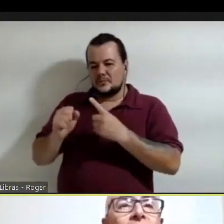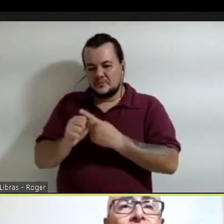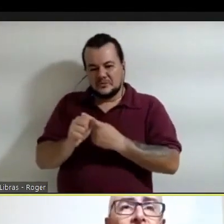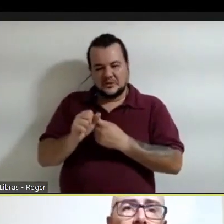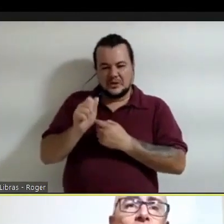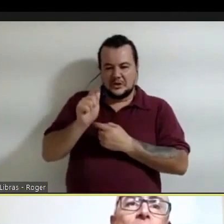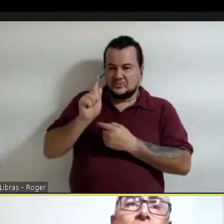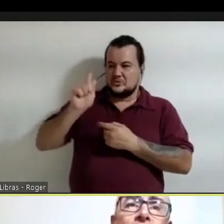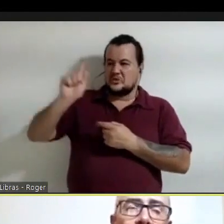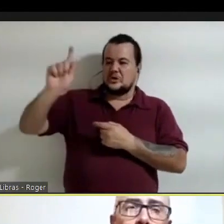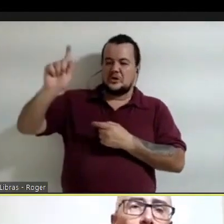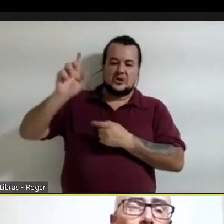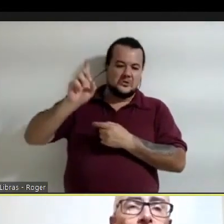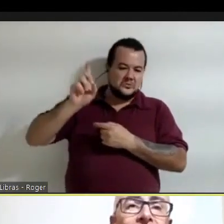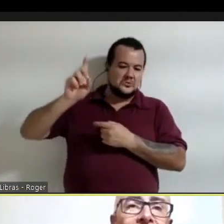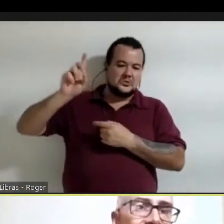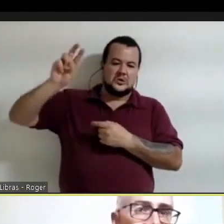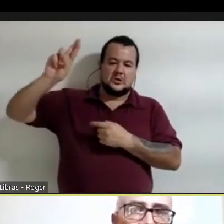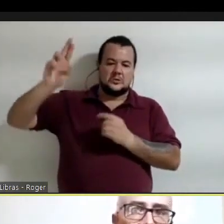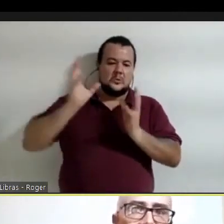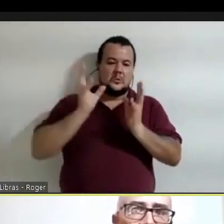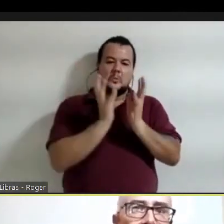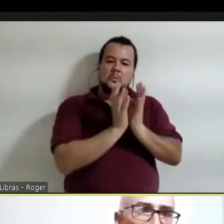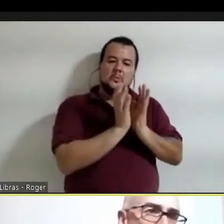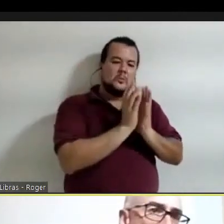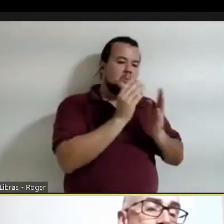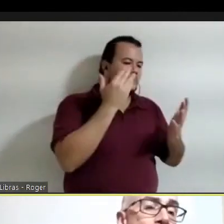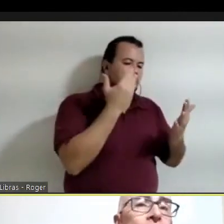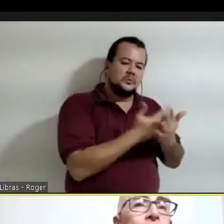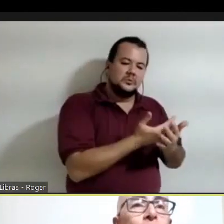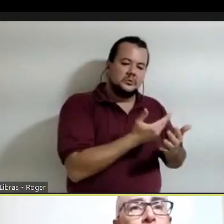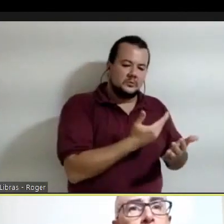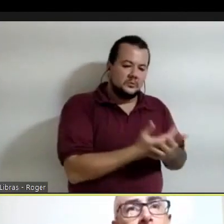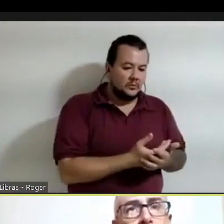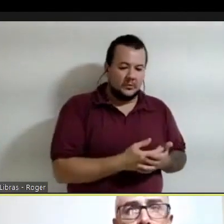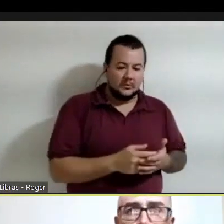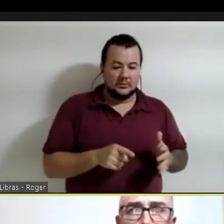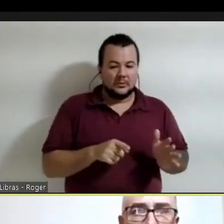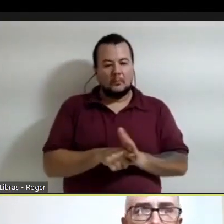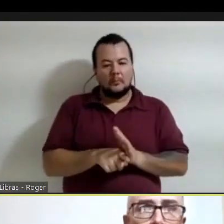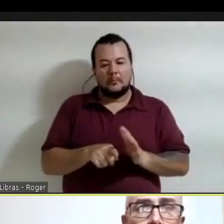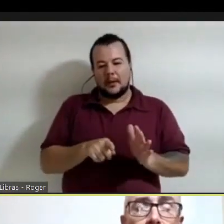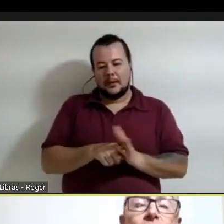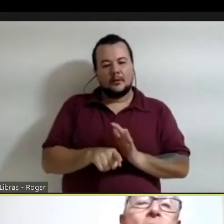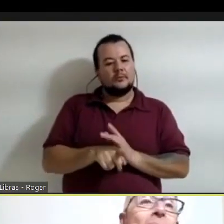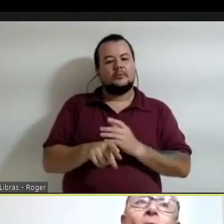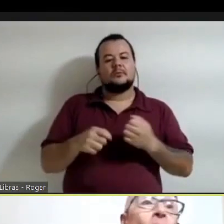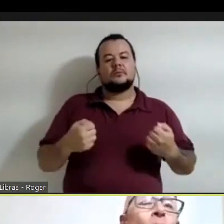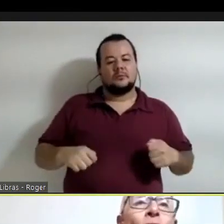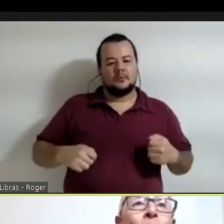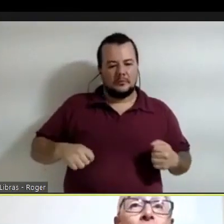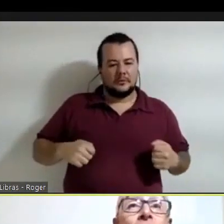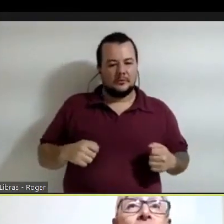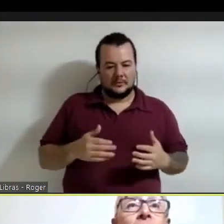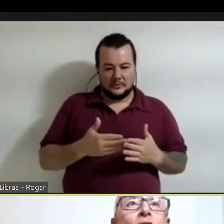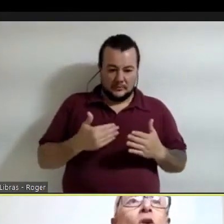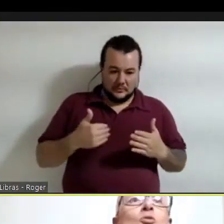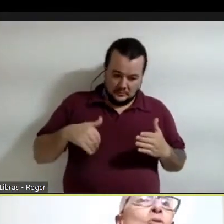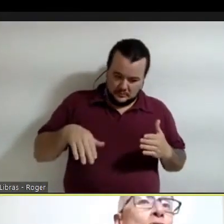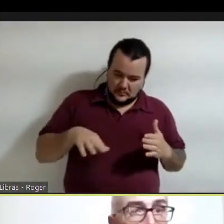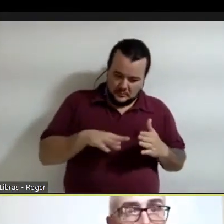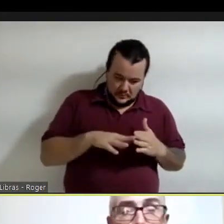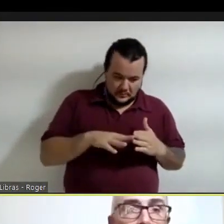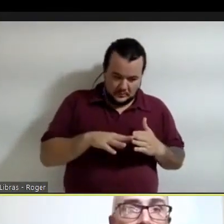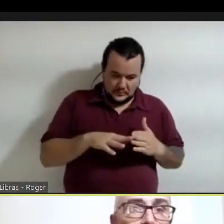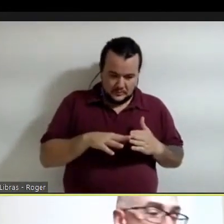escola, são perguntas absolutamente necessárias. Nós interagamos com fenômenos complexos, mas não podemos dar um